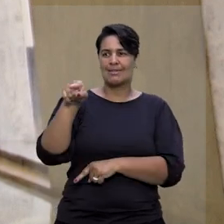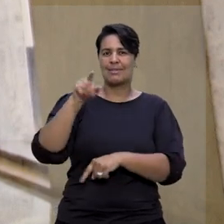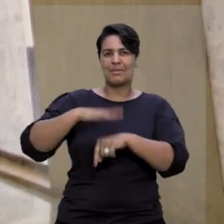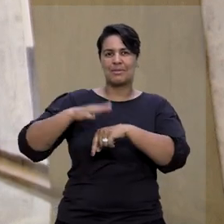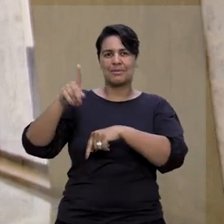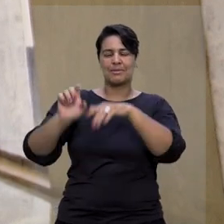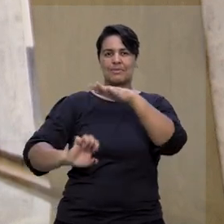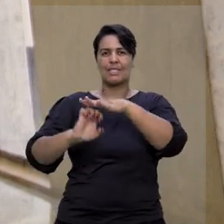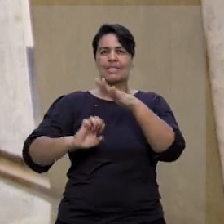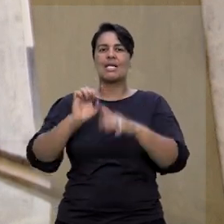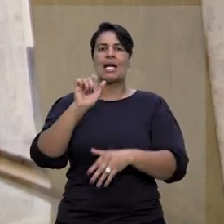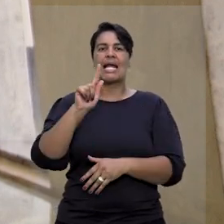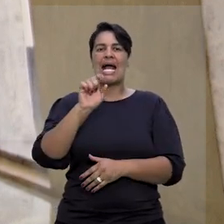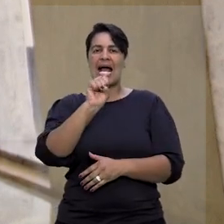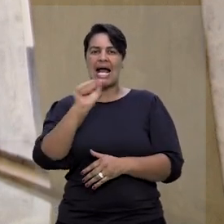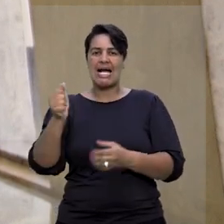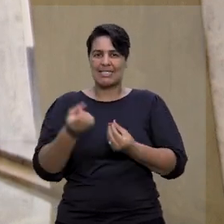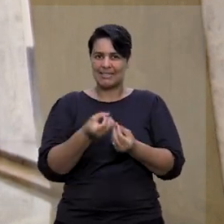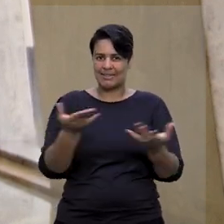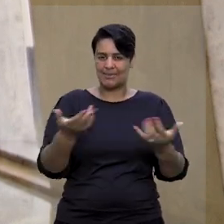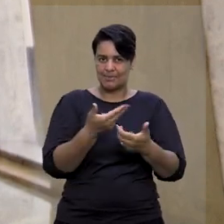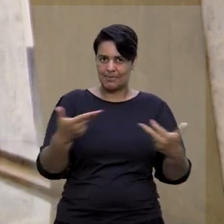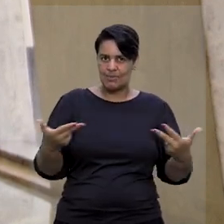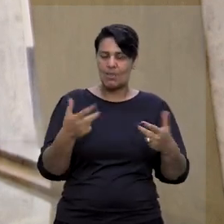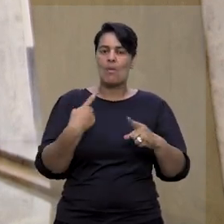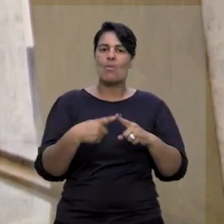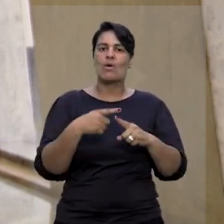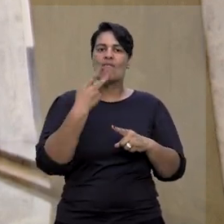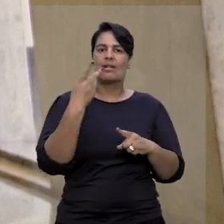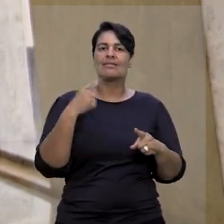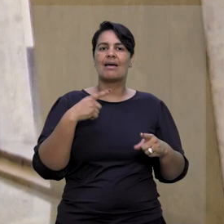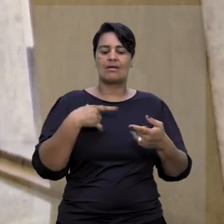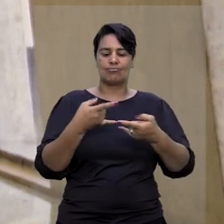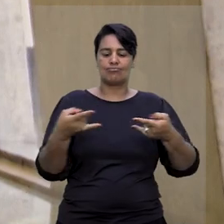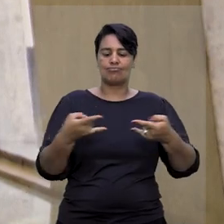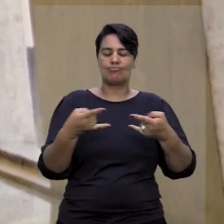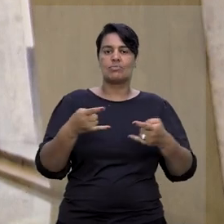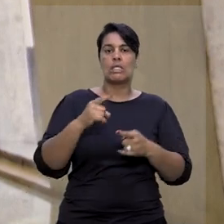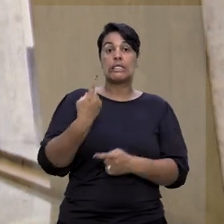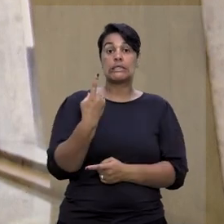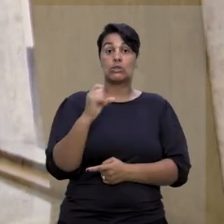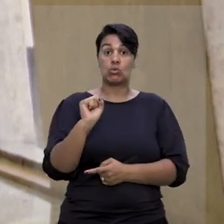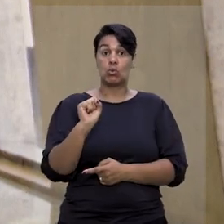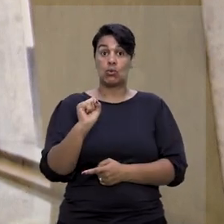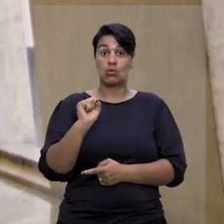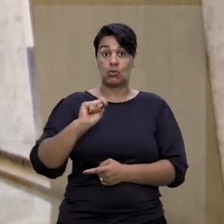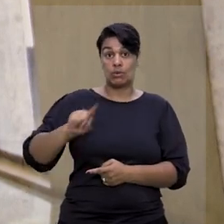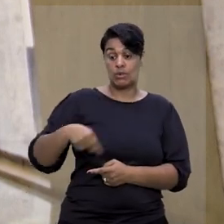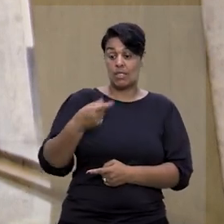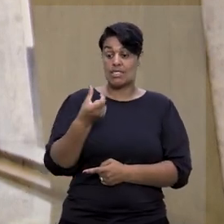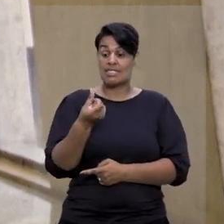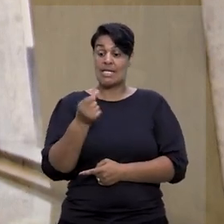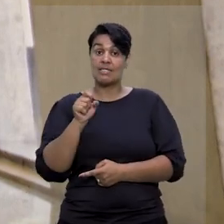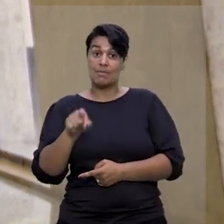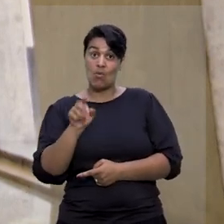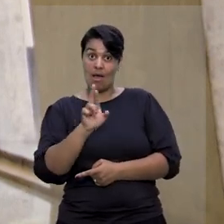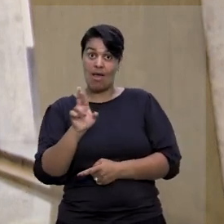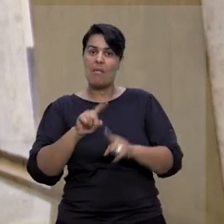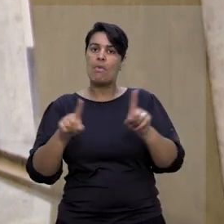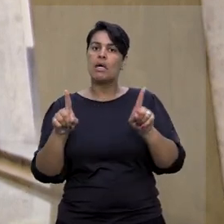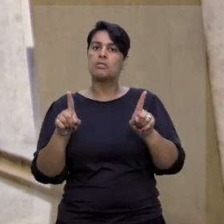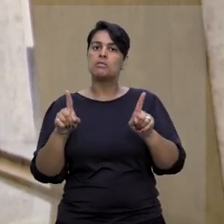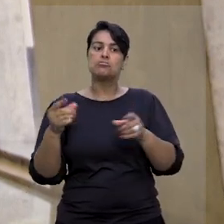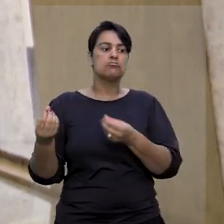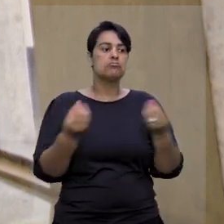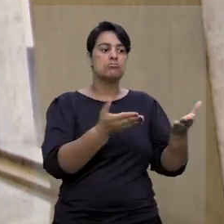fornecedora de gás, alegando a emissão de duplicatas nos valores de R 18,00 e R 6,00, mas não recebeu nenhum